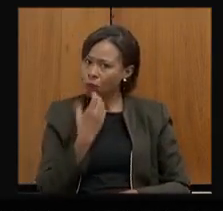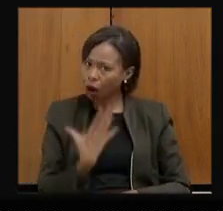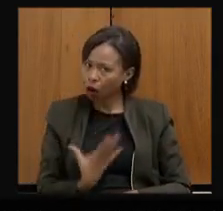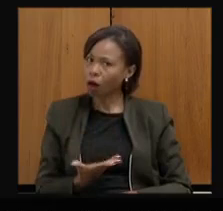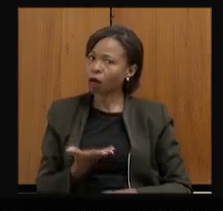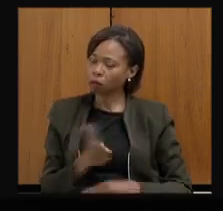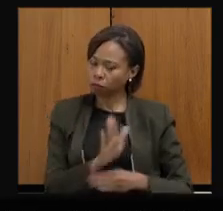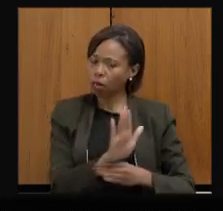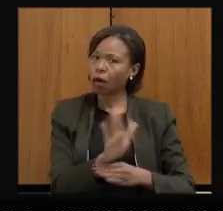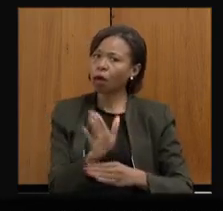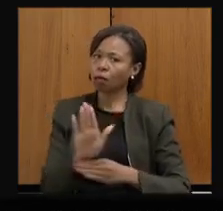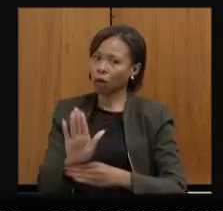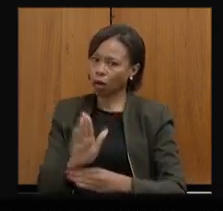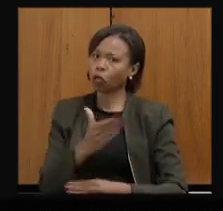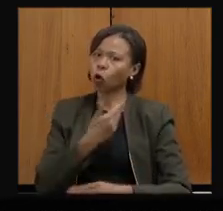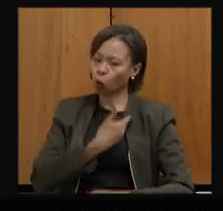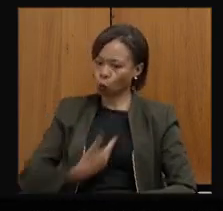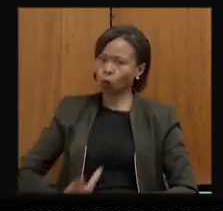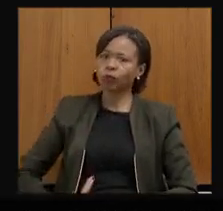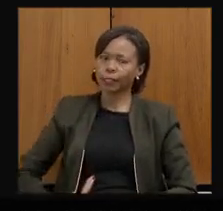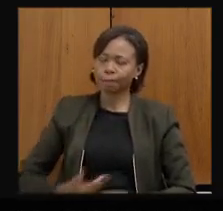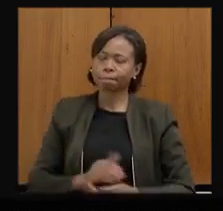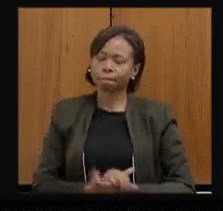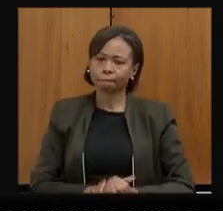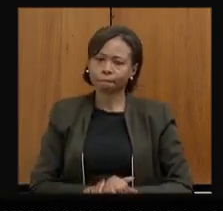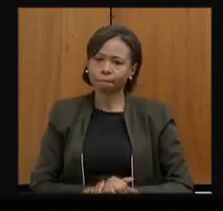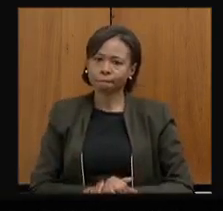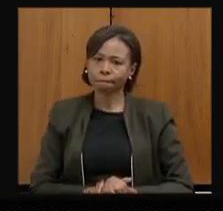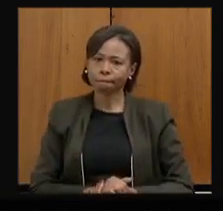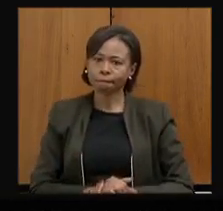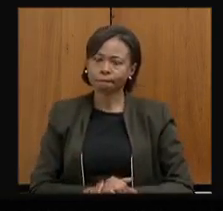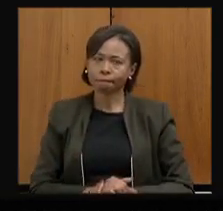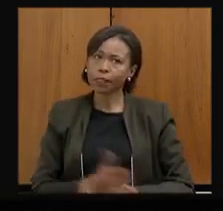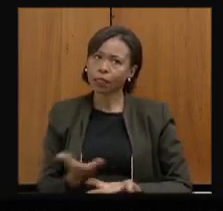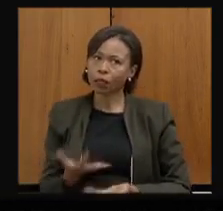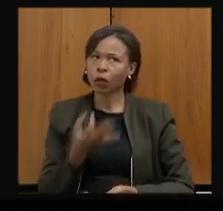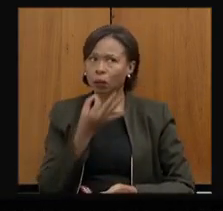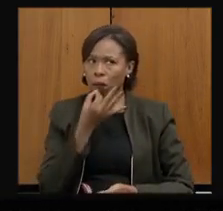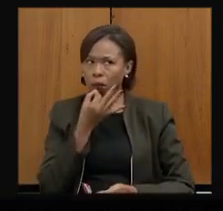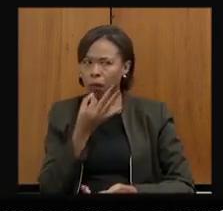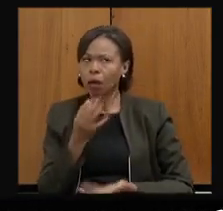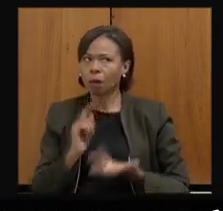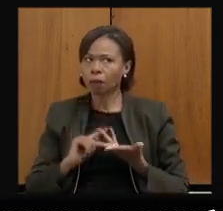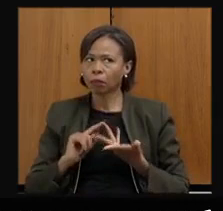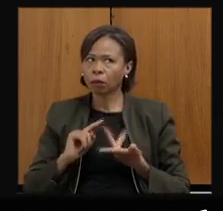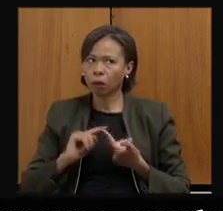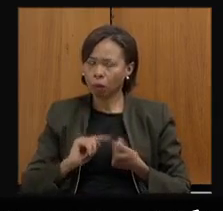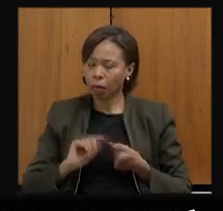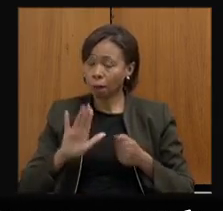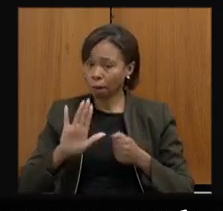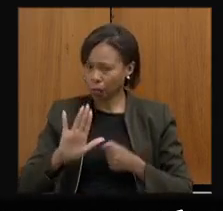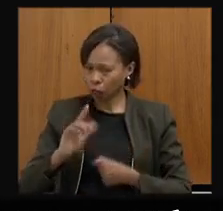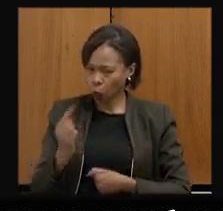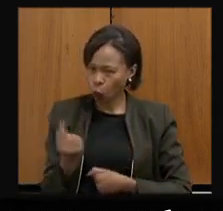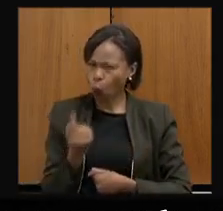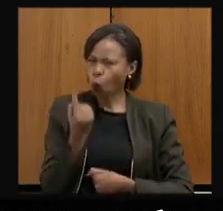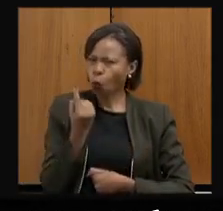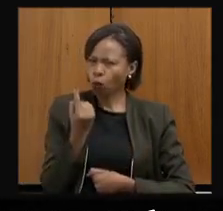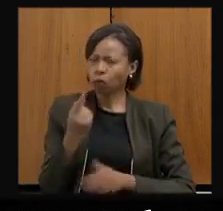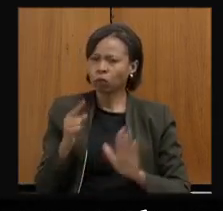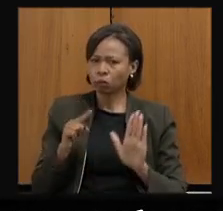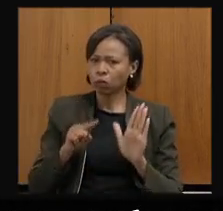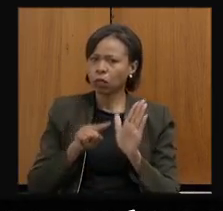atendida pelo governo Zema. mas, feito essas considerações, eu vou fazer apenas uma pergunta,